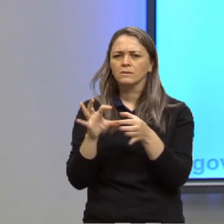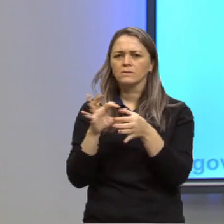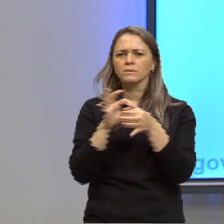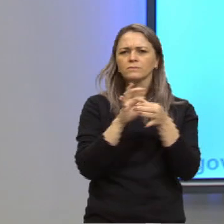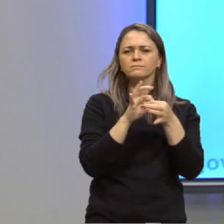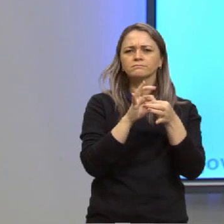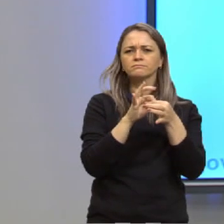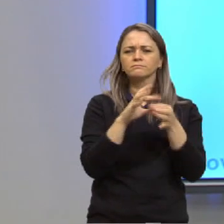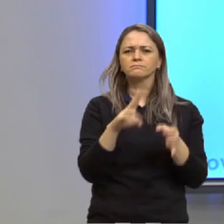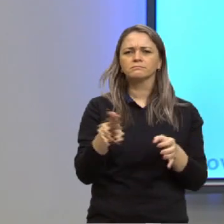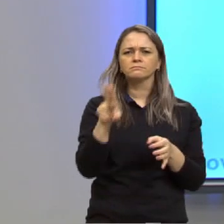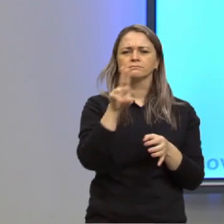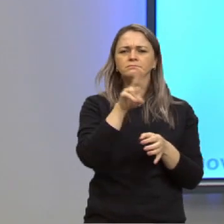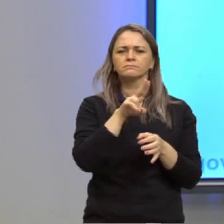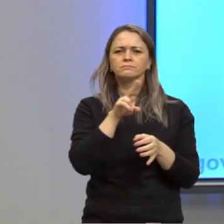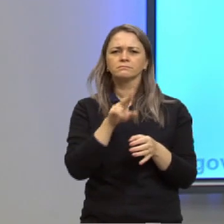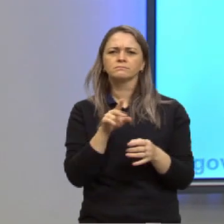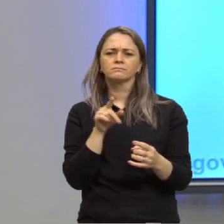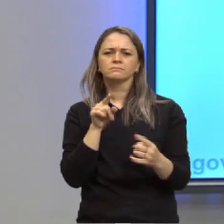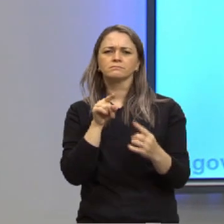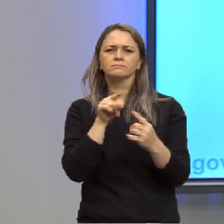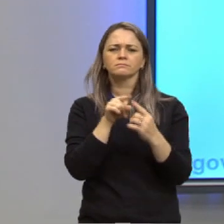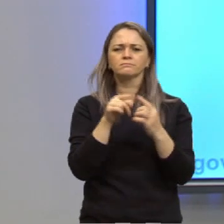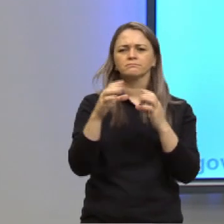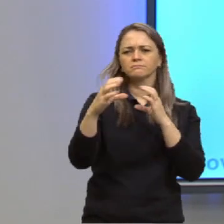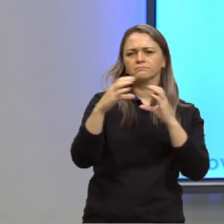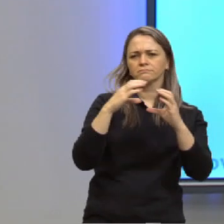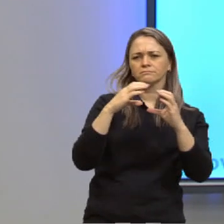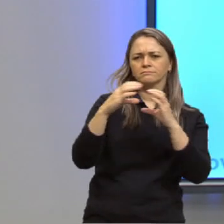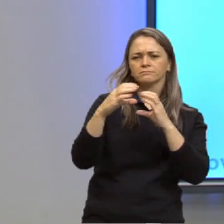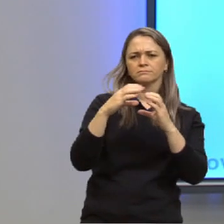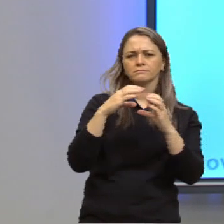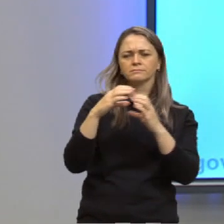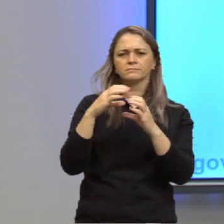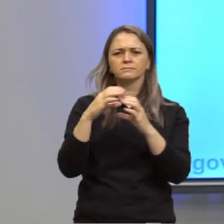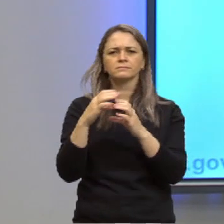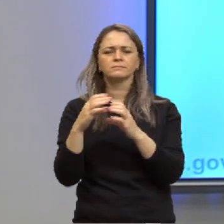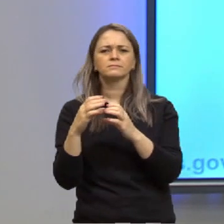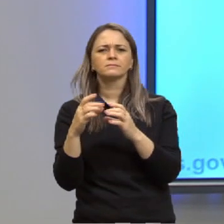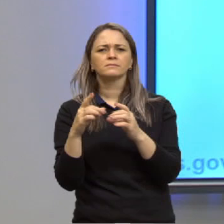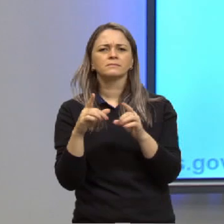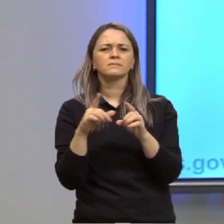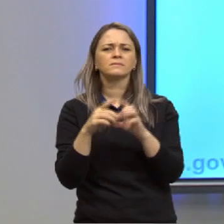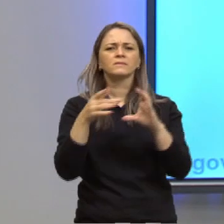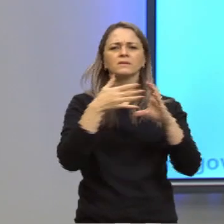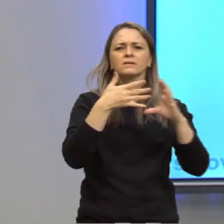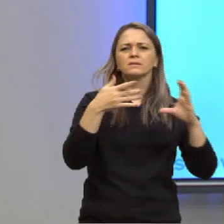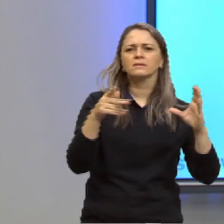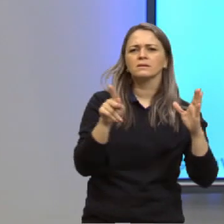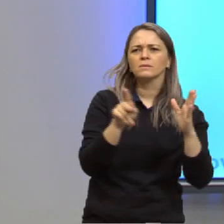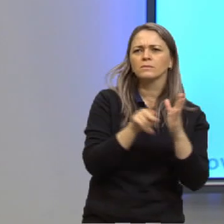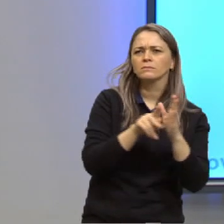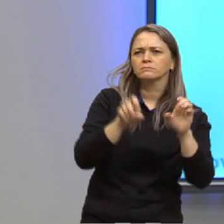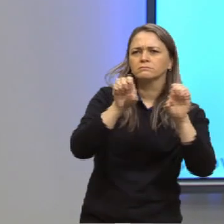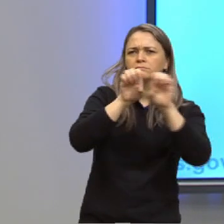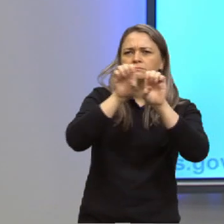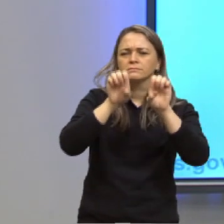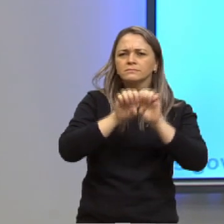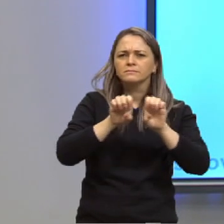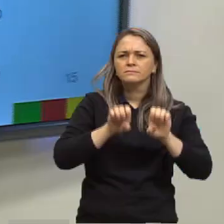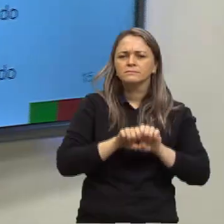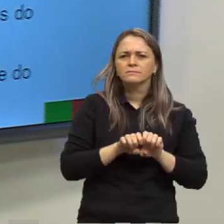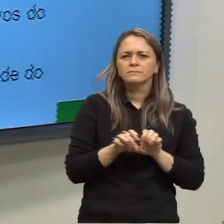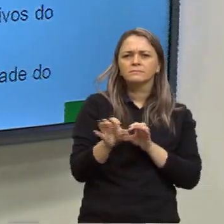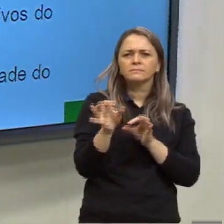uso, um objetivo comunicativo e por peculiaridades linguísticas e estruturais que lhes